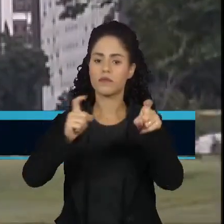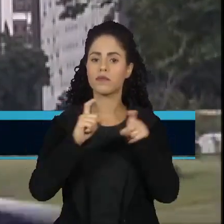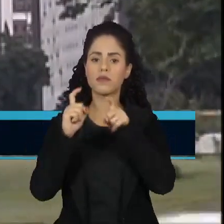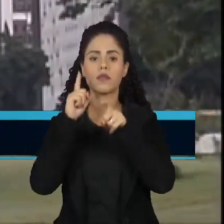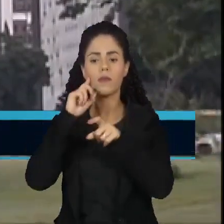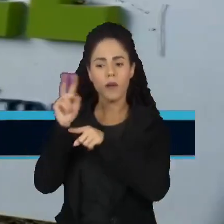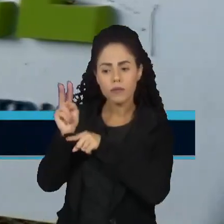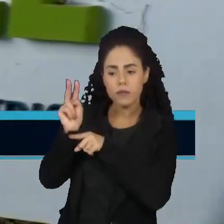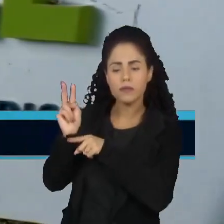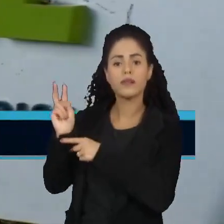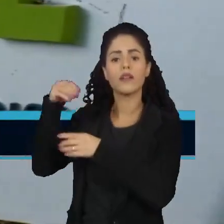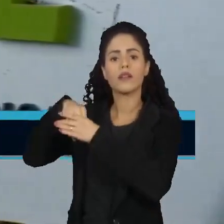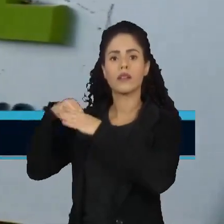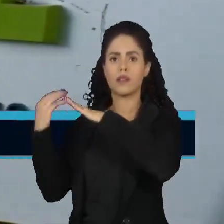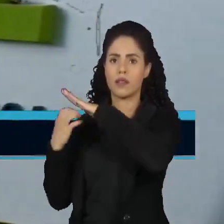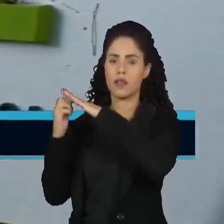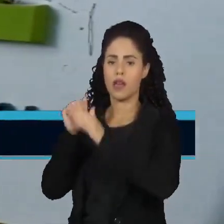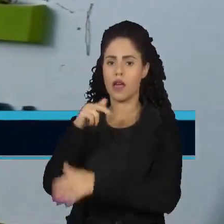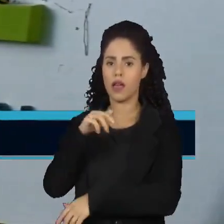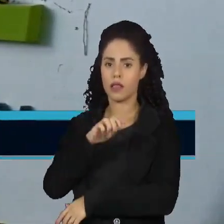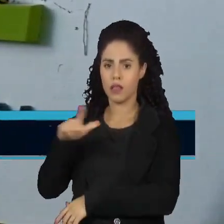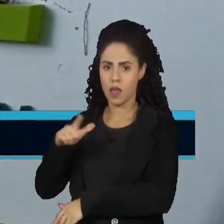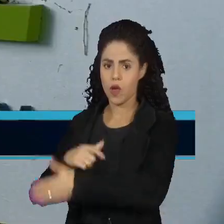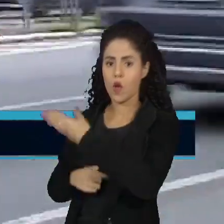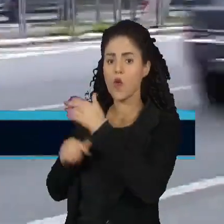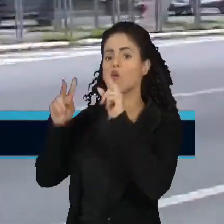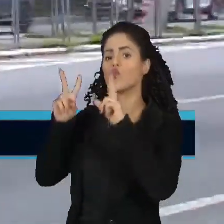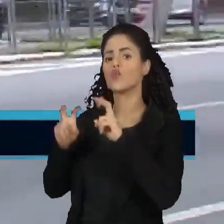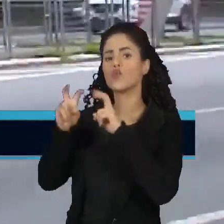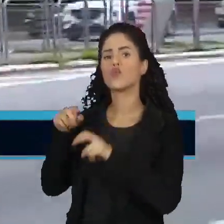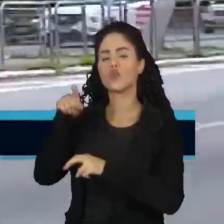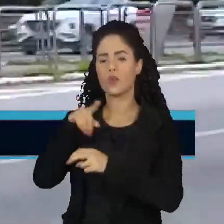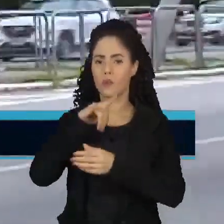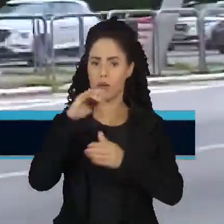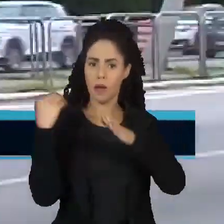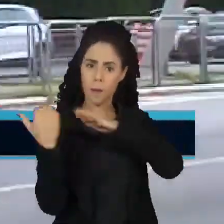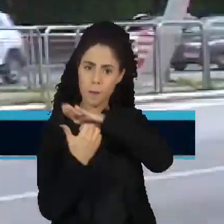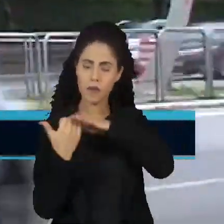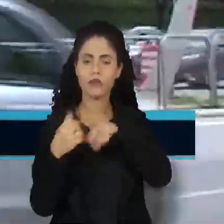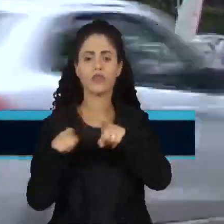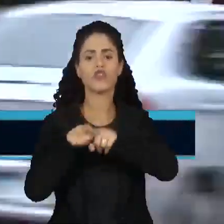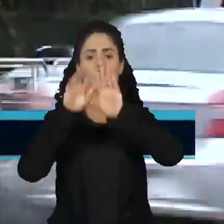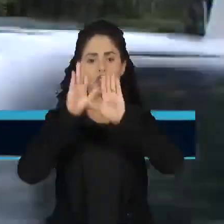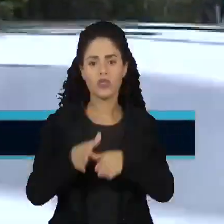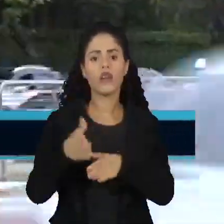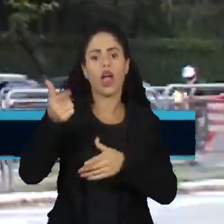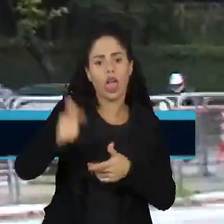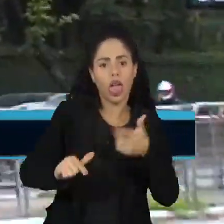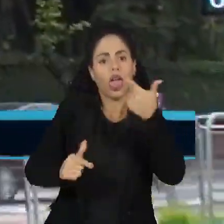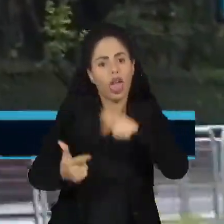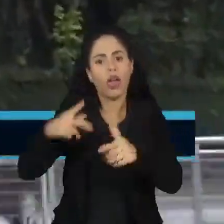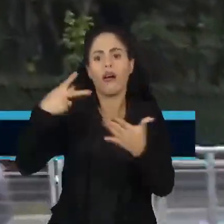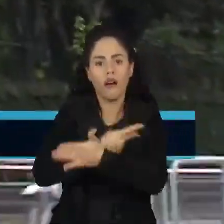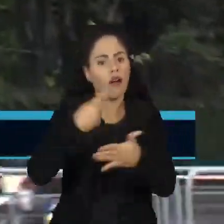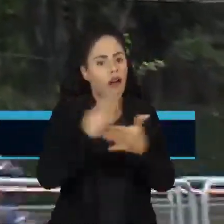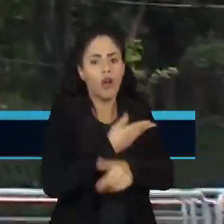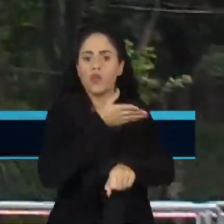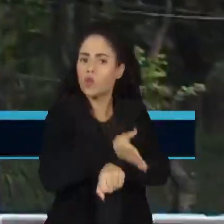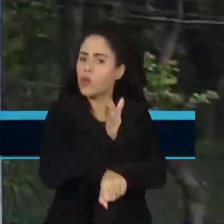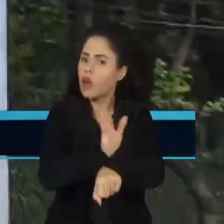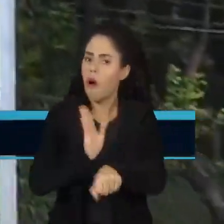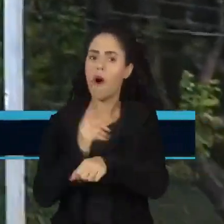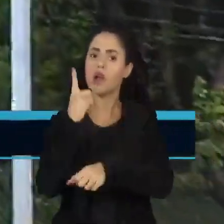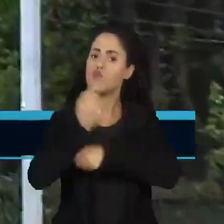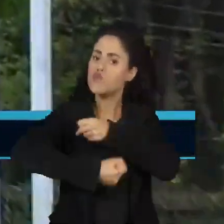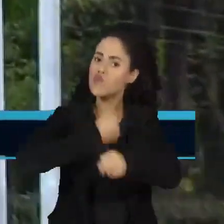de fiscalização da ANEEL em relação à concessionária, que já é reincidente. No período de um